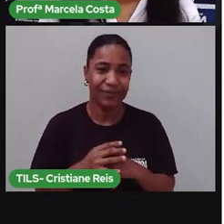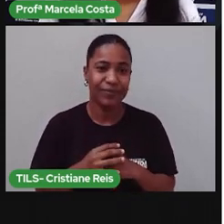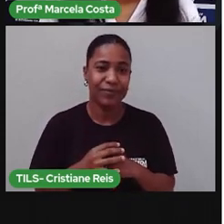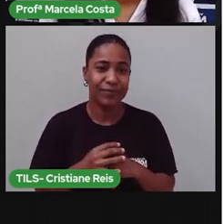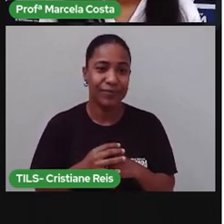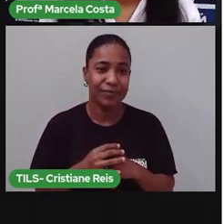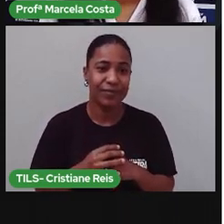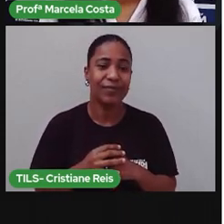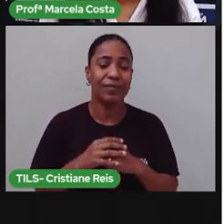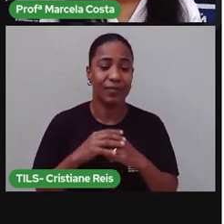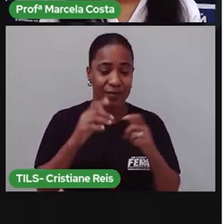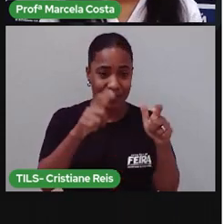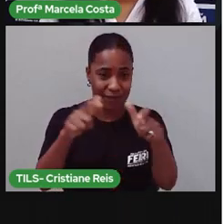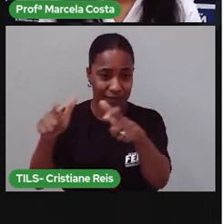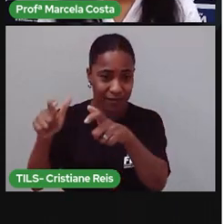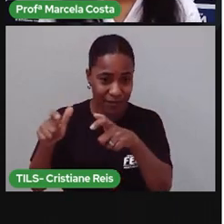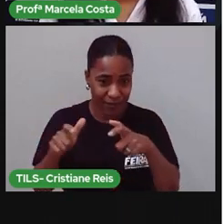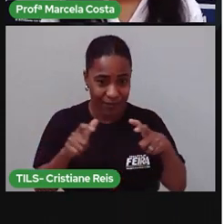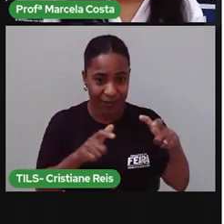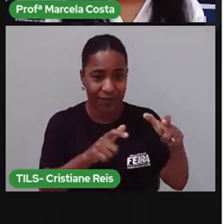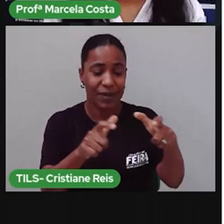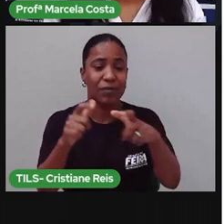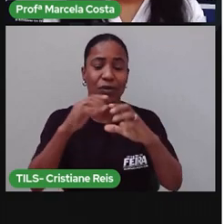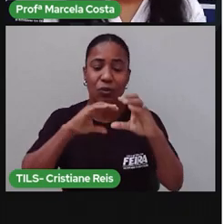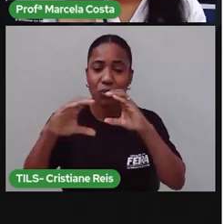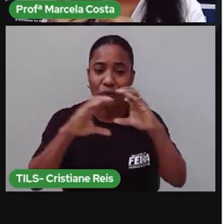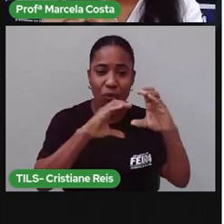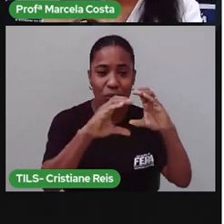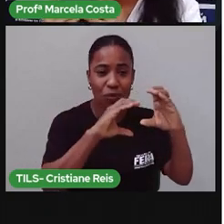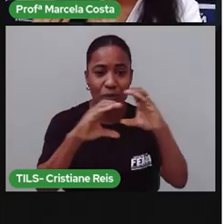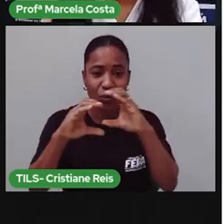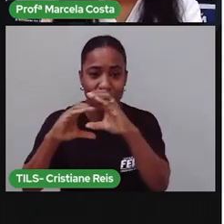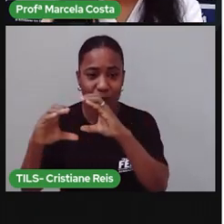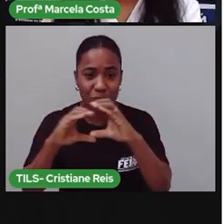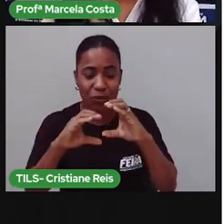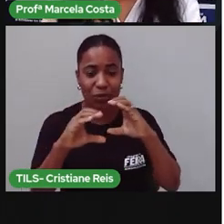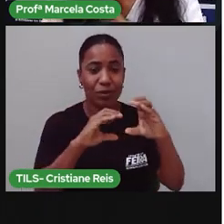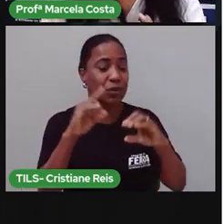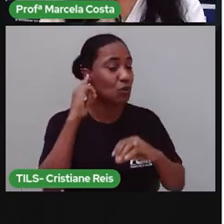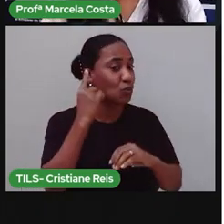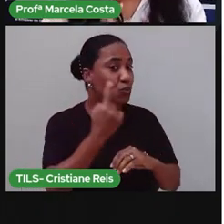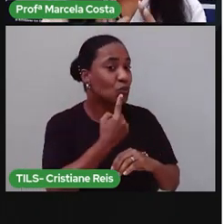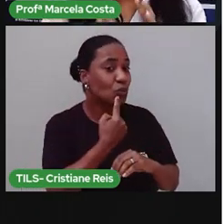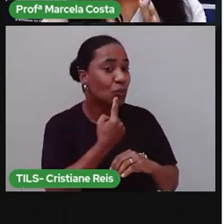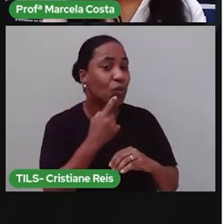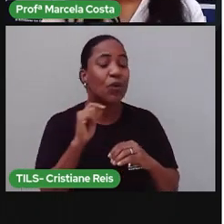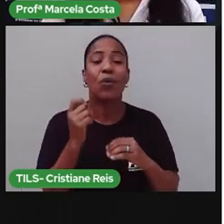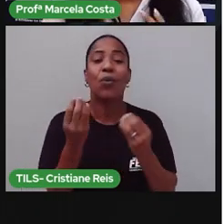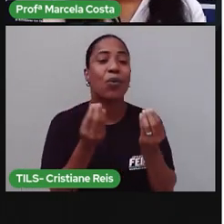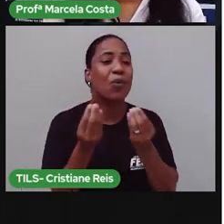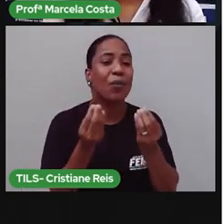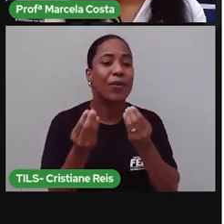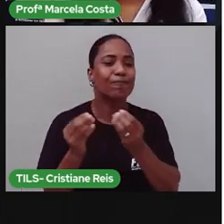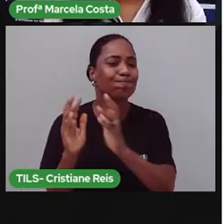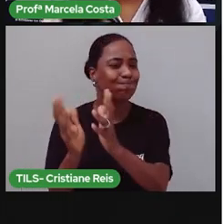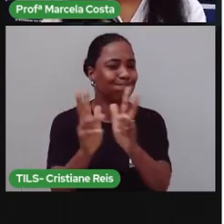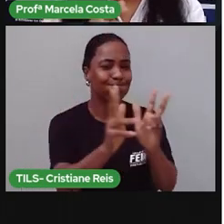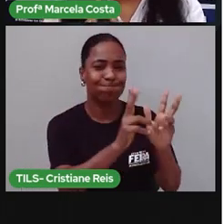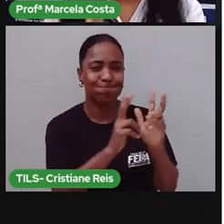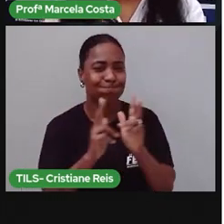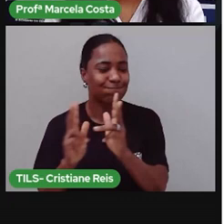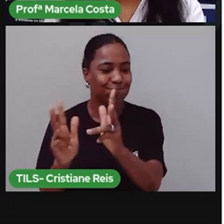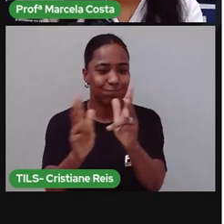Em todo lugar, as pessoas vão se comunicar, e as pessoas surdas, elas vão se comunicar com essa linguagem,